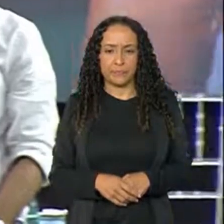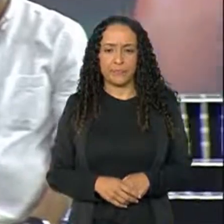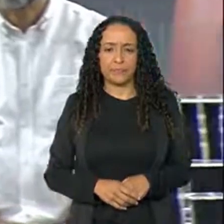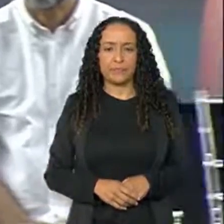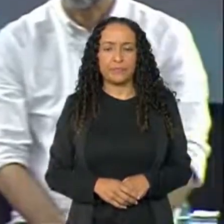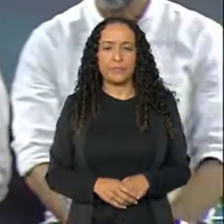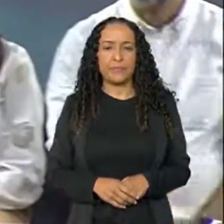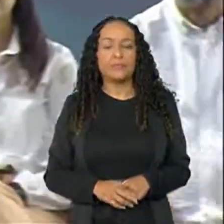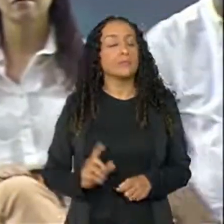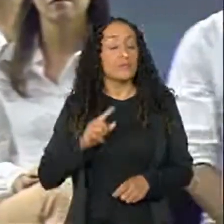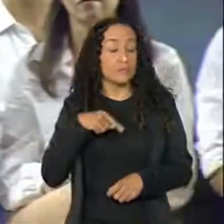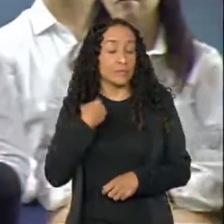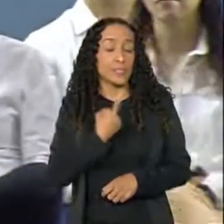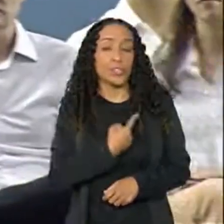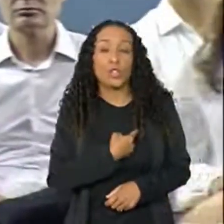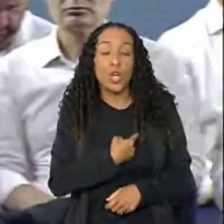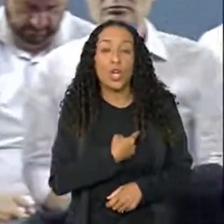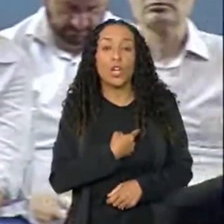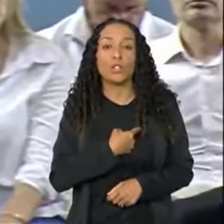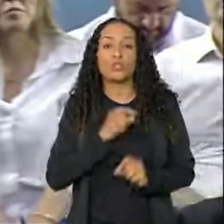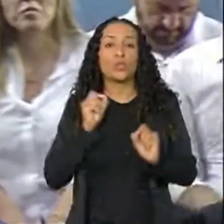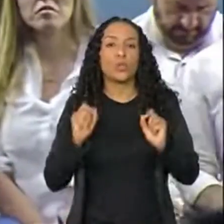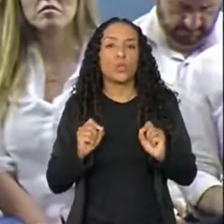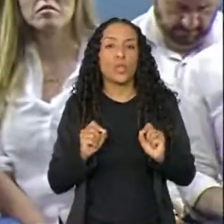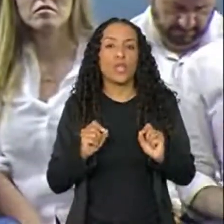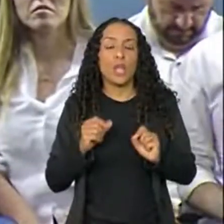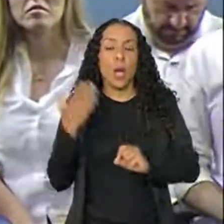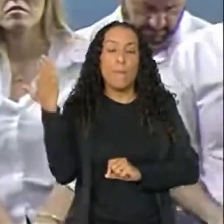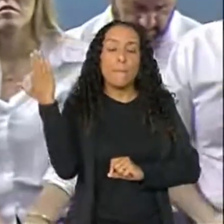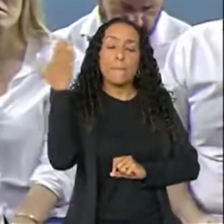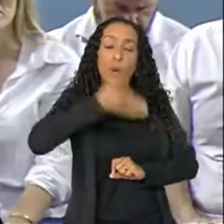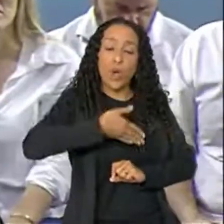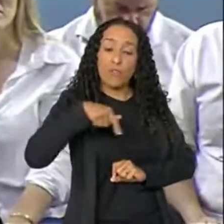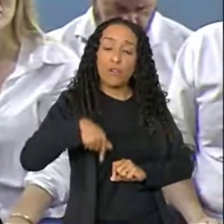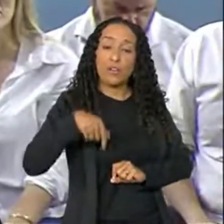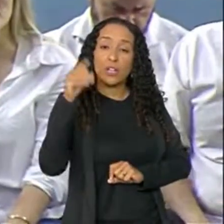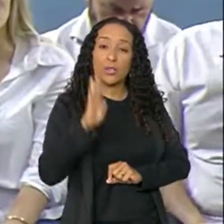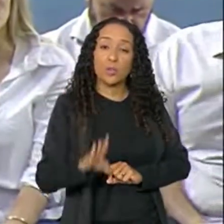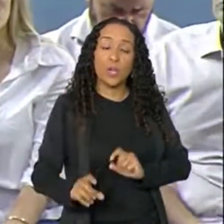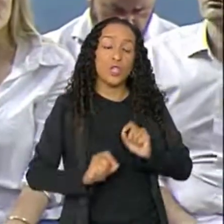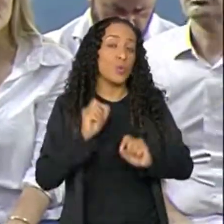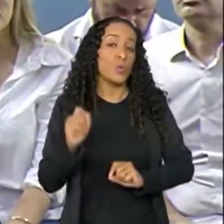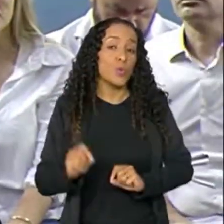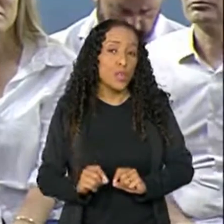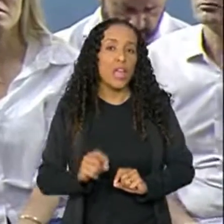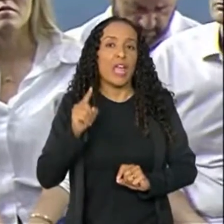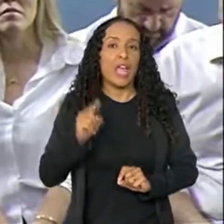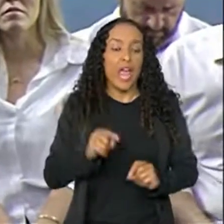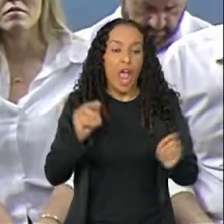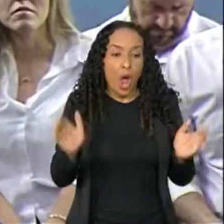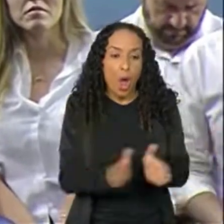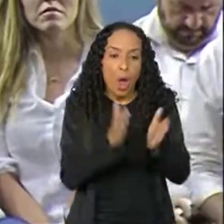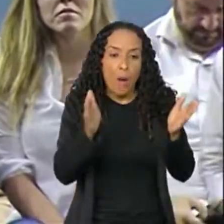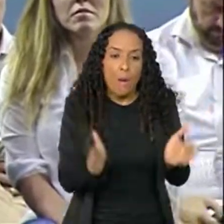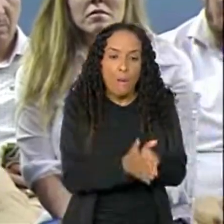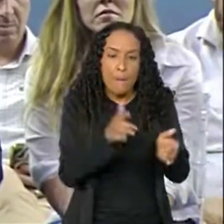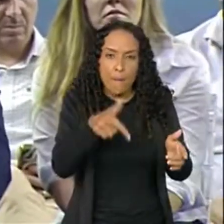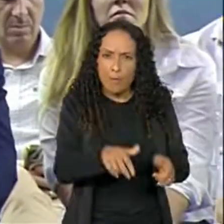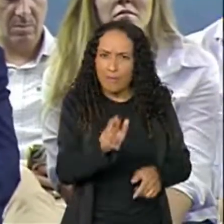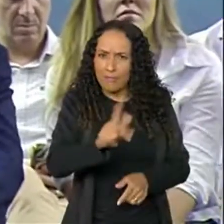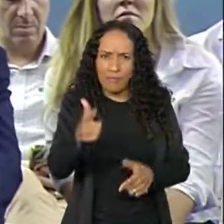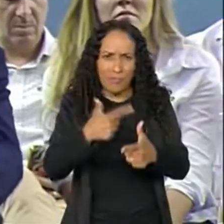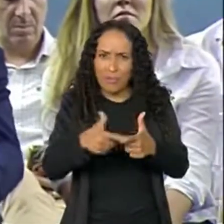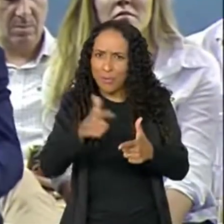O que nós estamos provando nesse país é que o pobre não é problema,